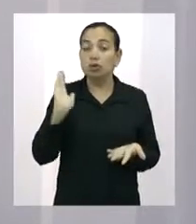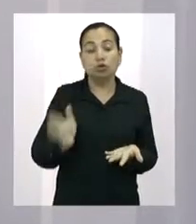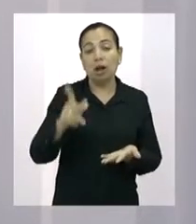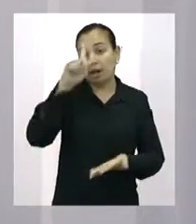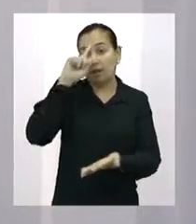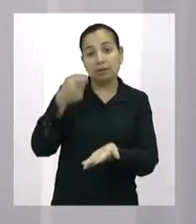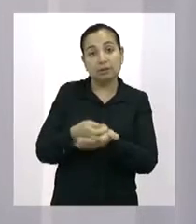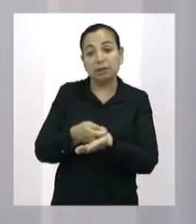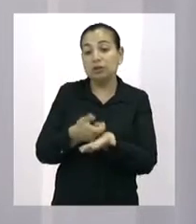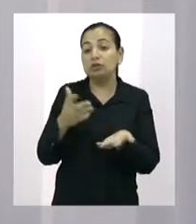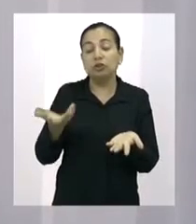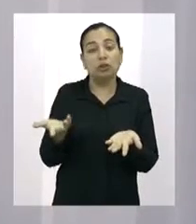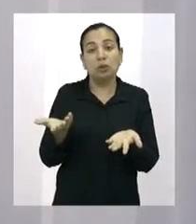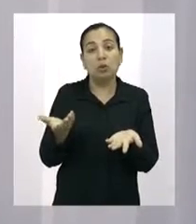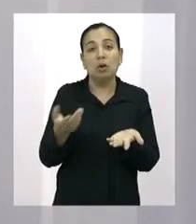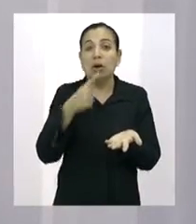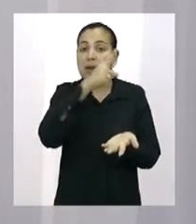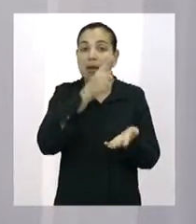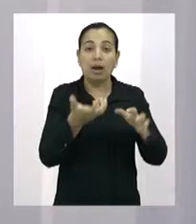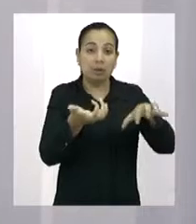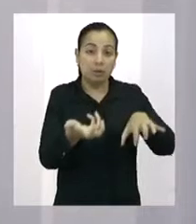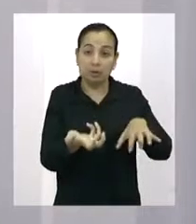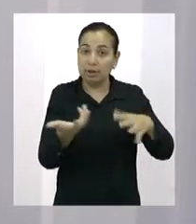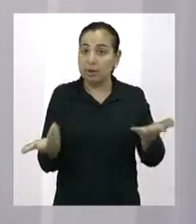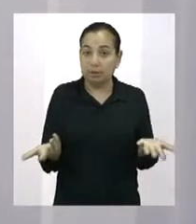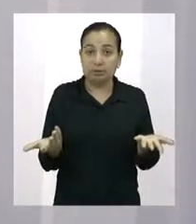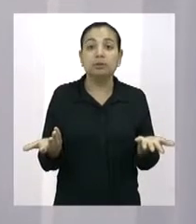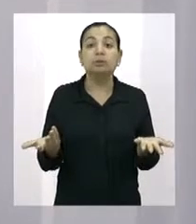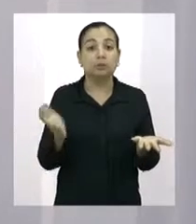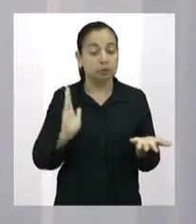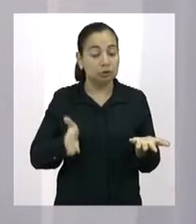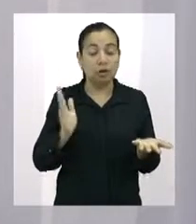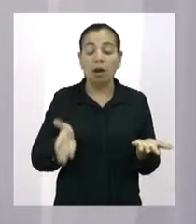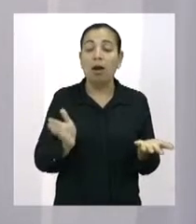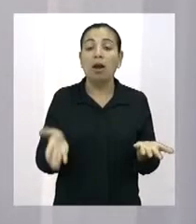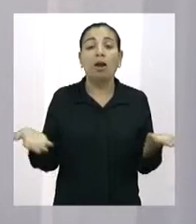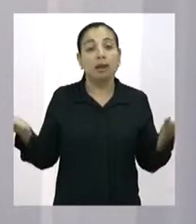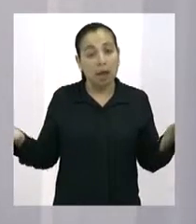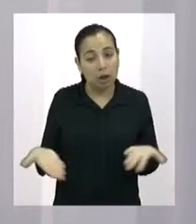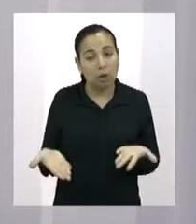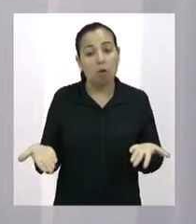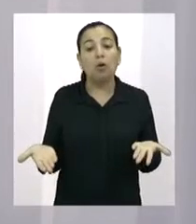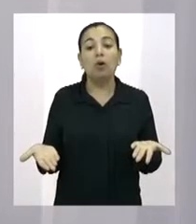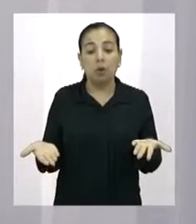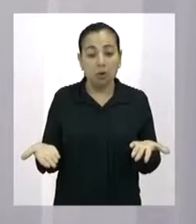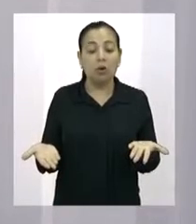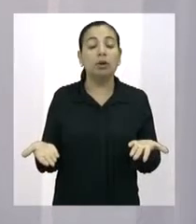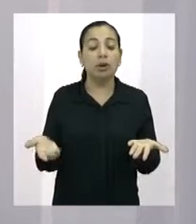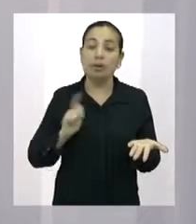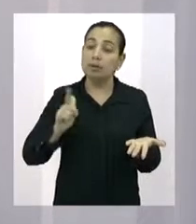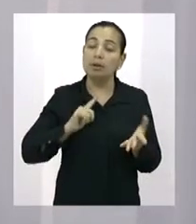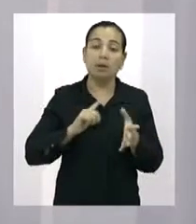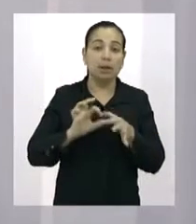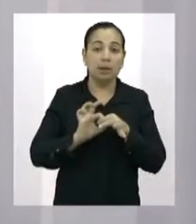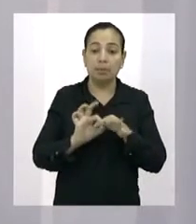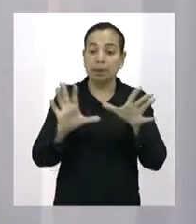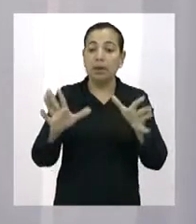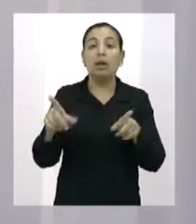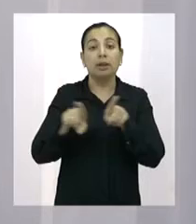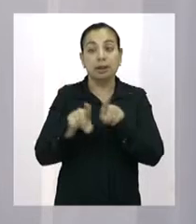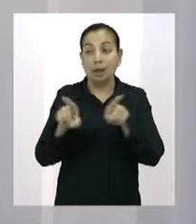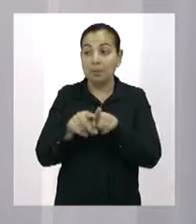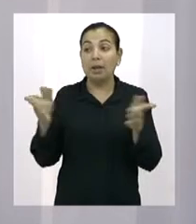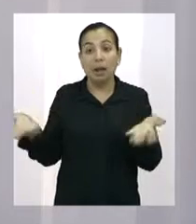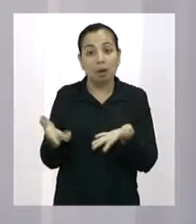pelo Congresso Nacional e agora uma determinação, uma decisão recente do Supremo